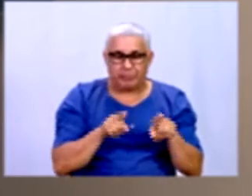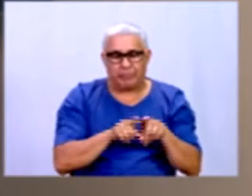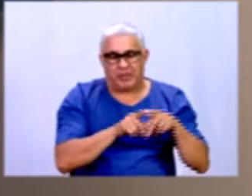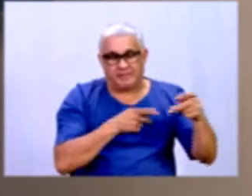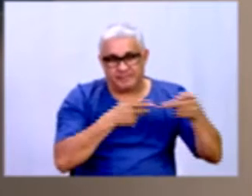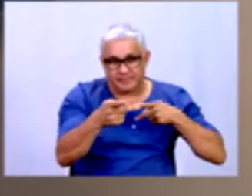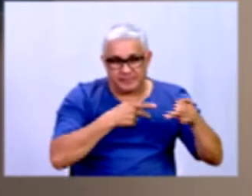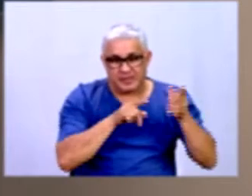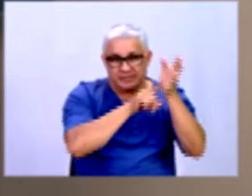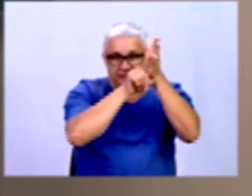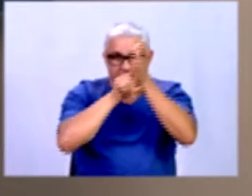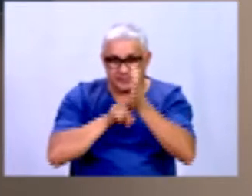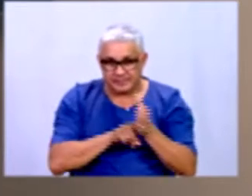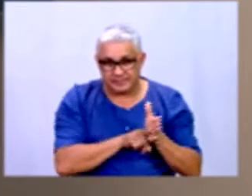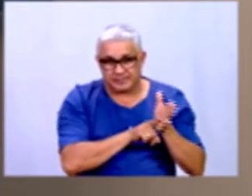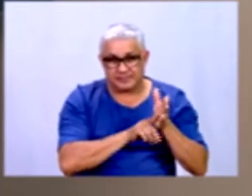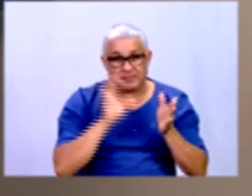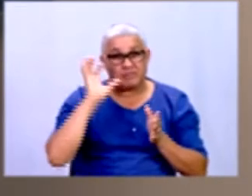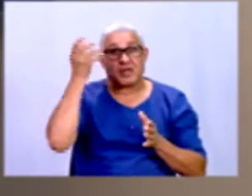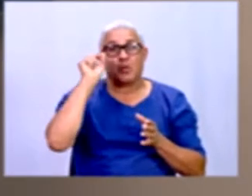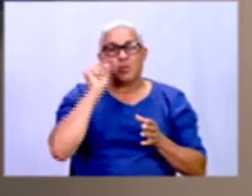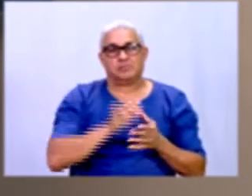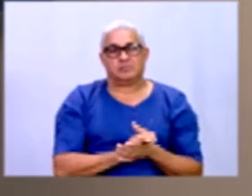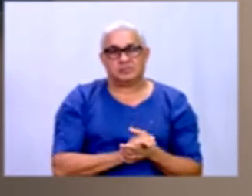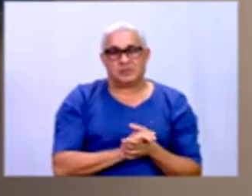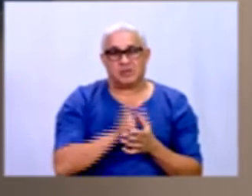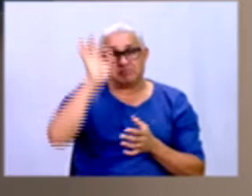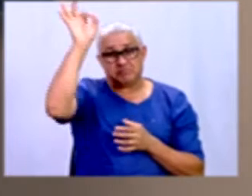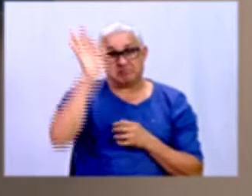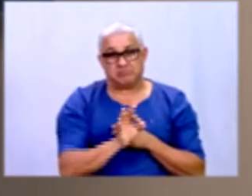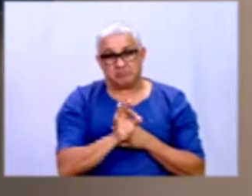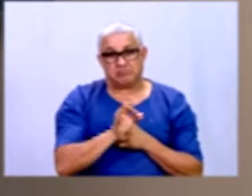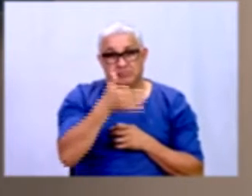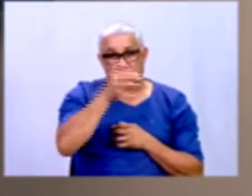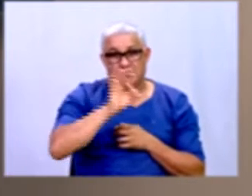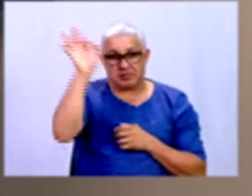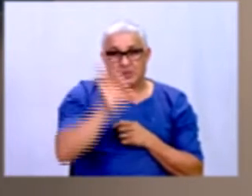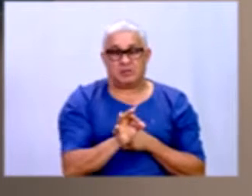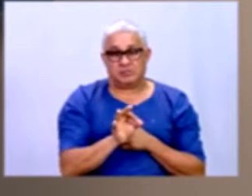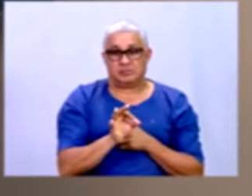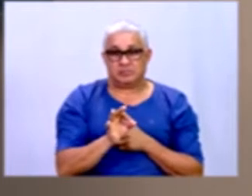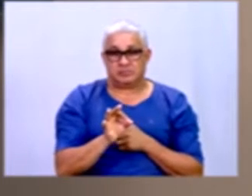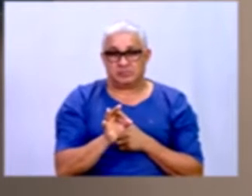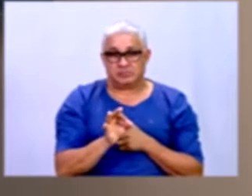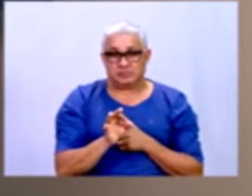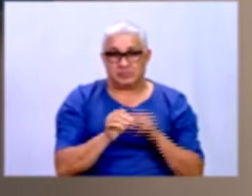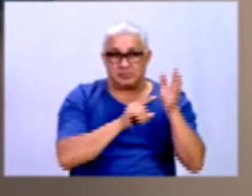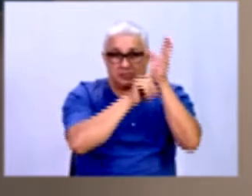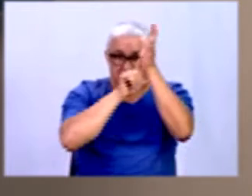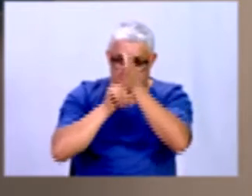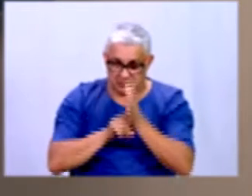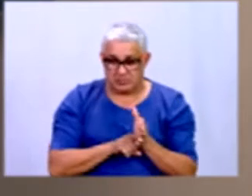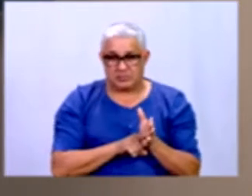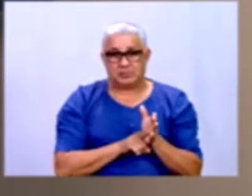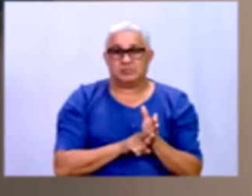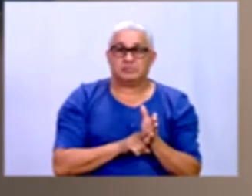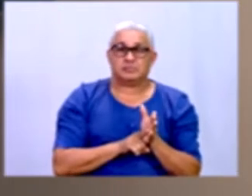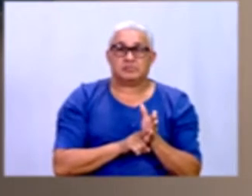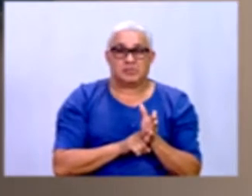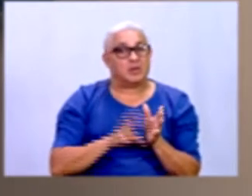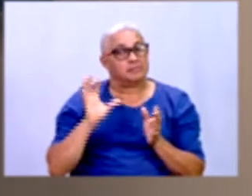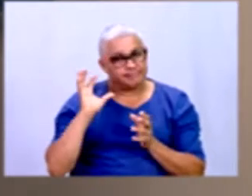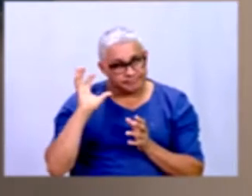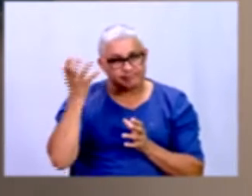projeto dessa pesquisa, decidiu que vai ser um percentual de 10% da pesquisa. Então, foi